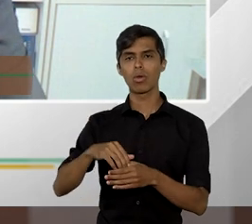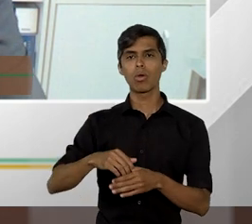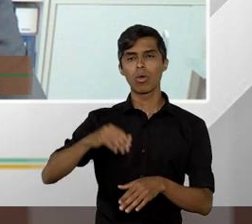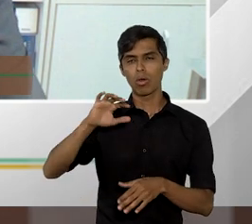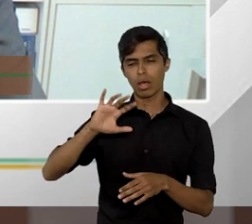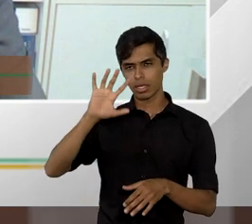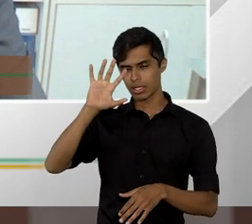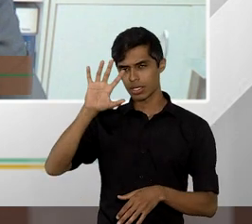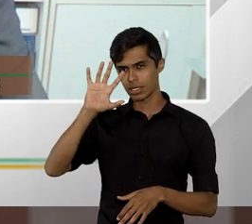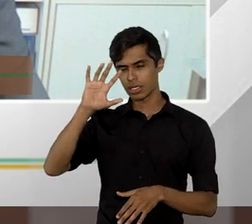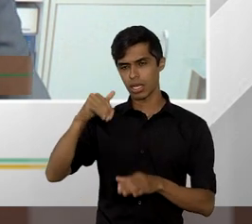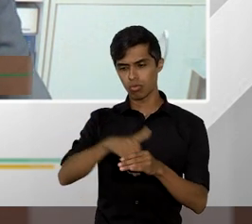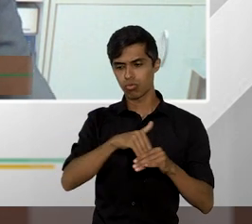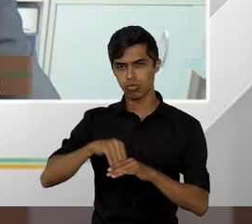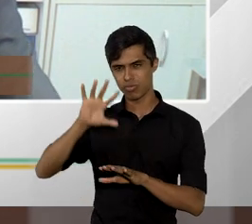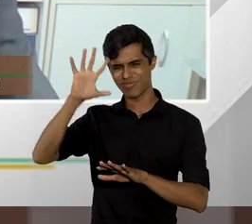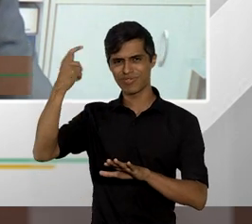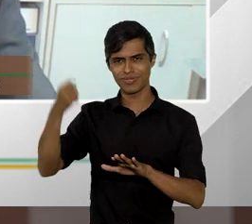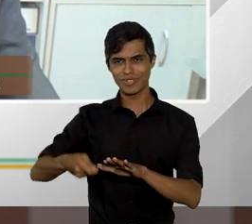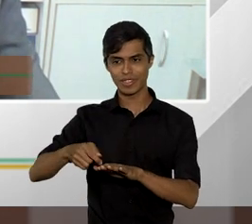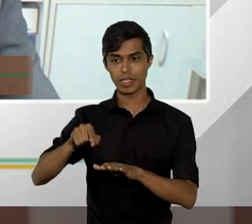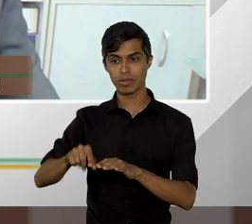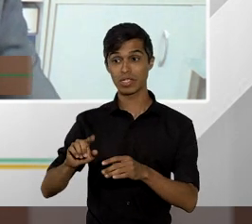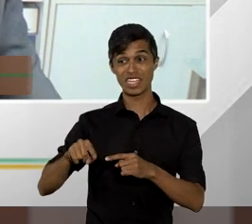seria exigido então